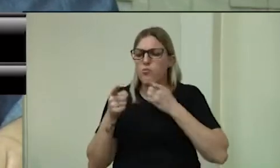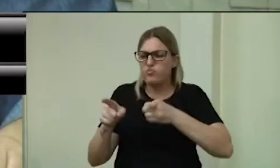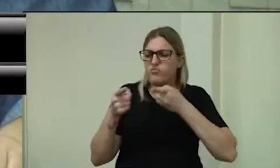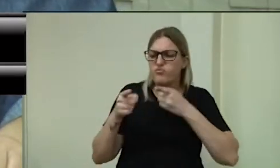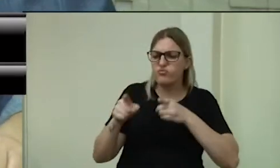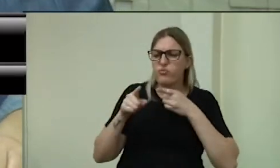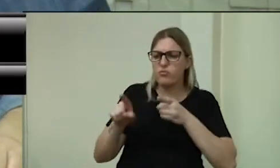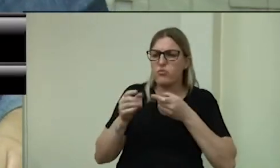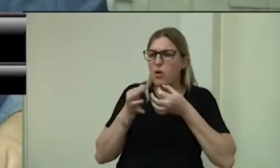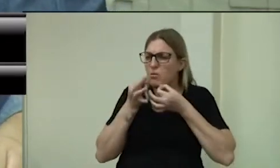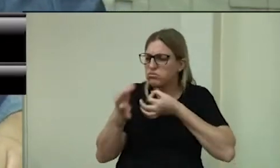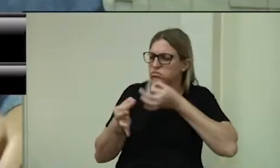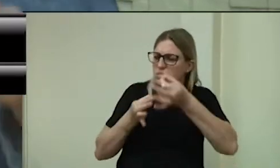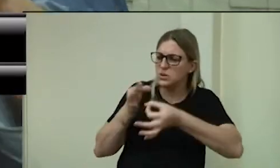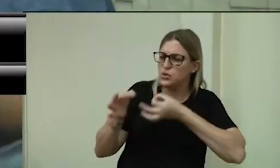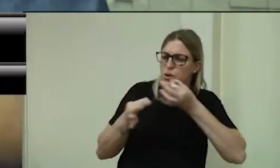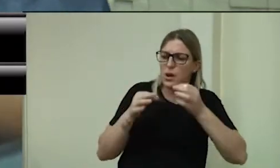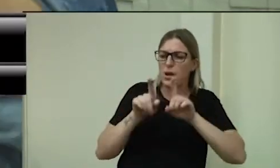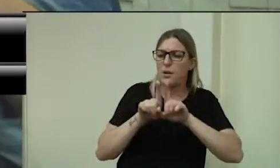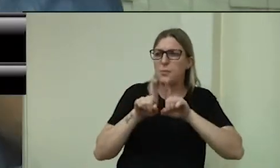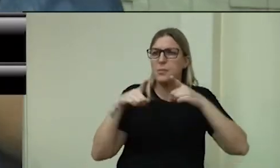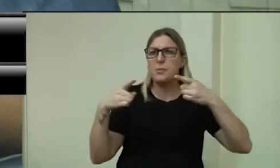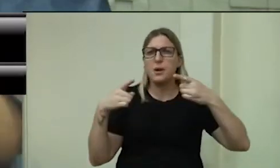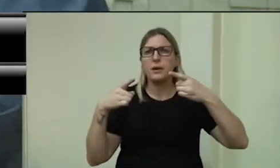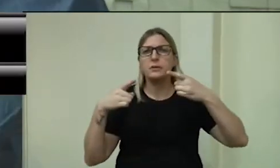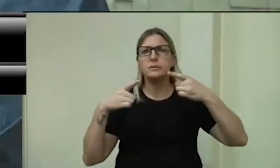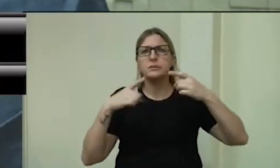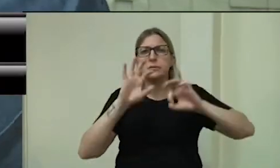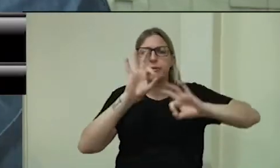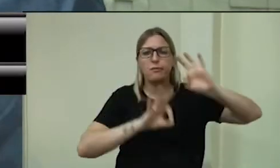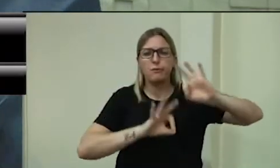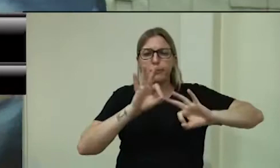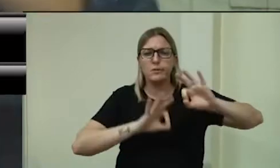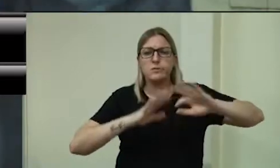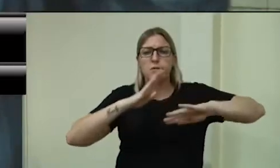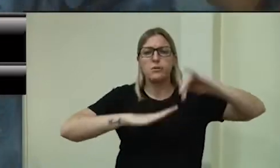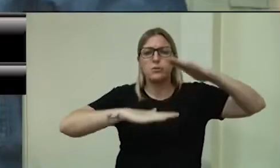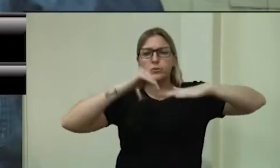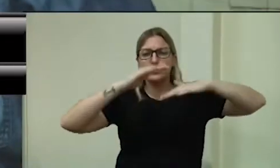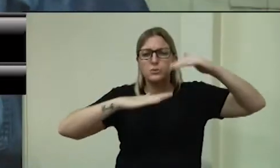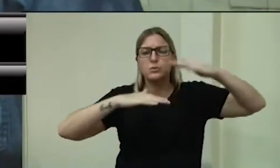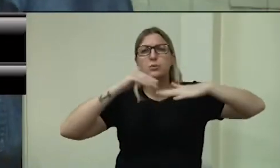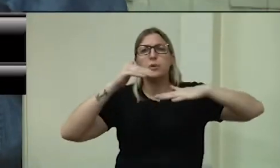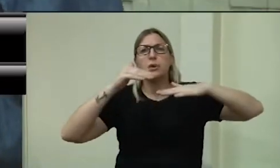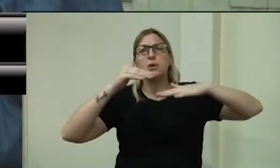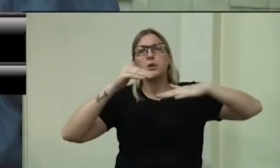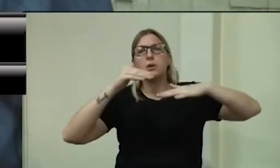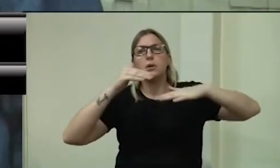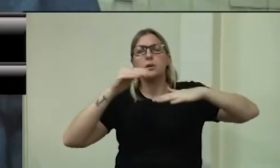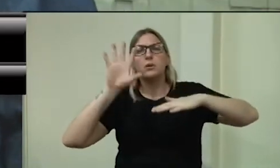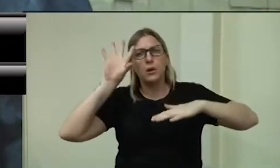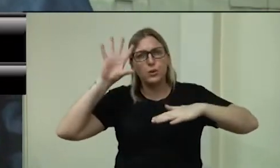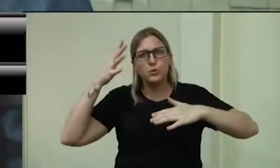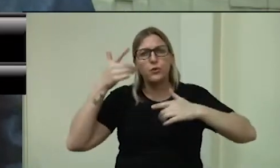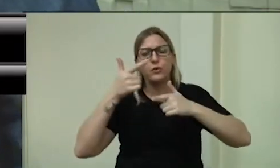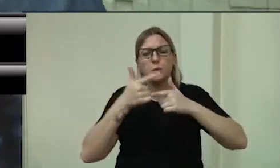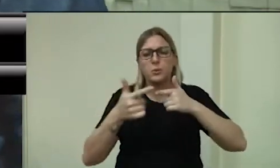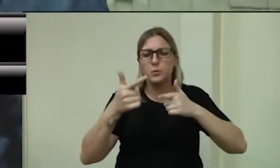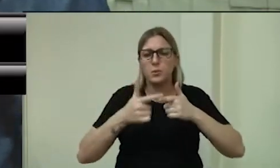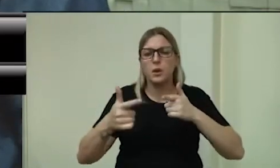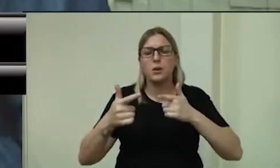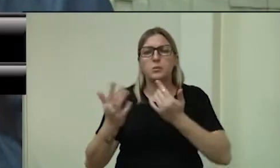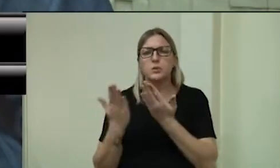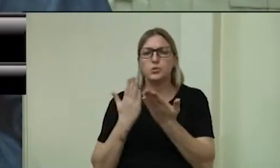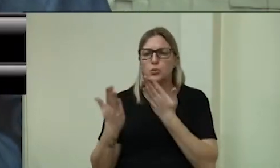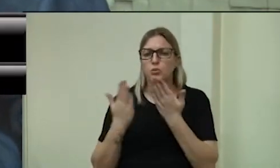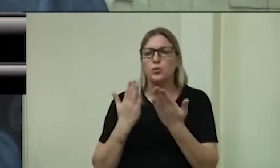mas o intuito de construir e sanar dúvidas e problemas, antes que se tornem cada vez maior. É a